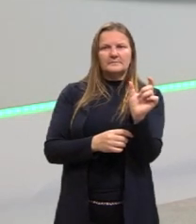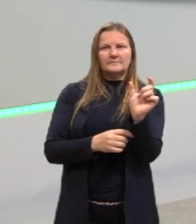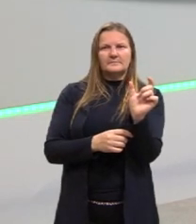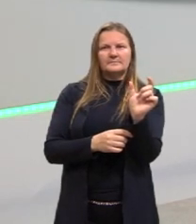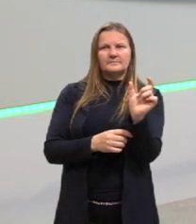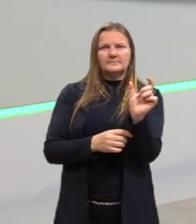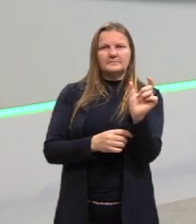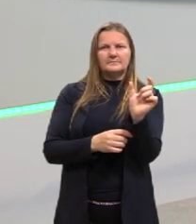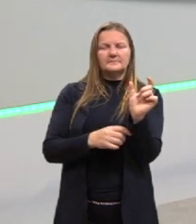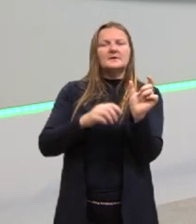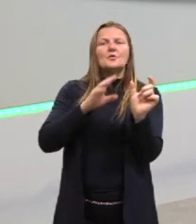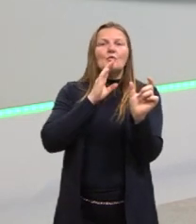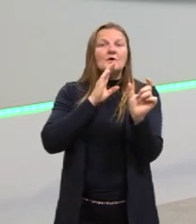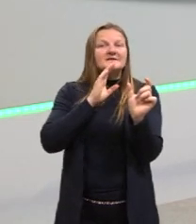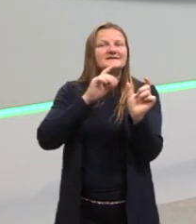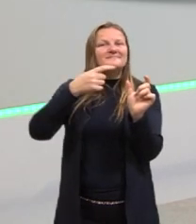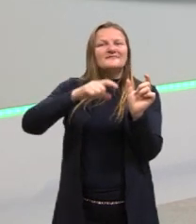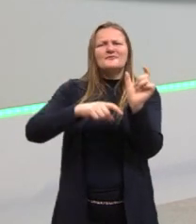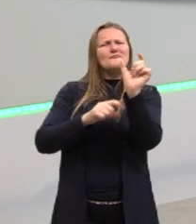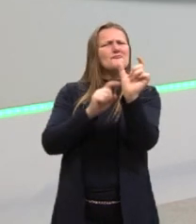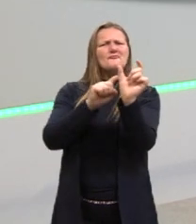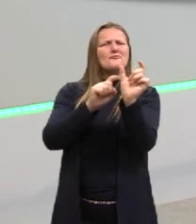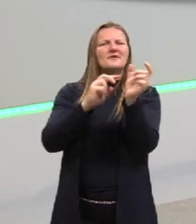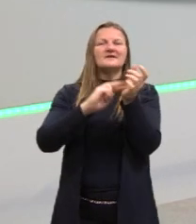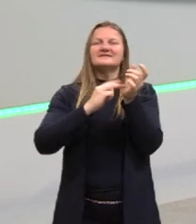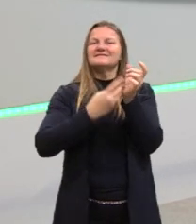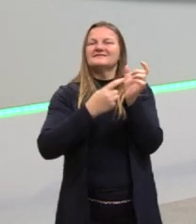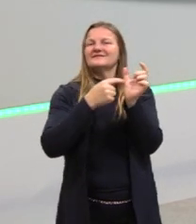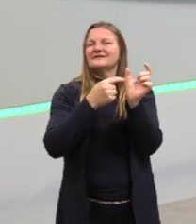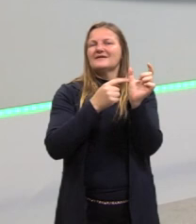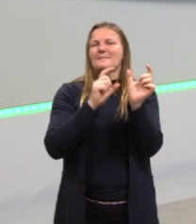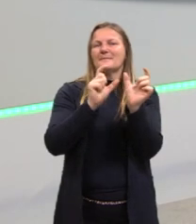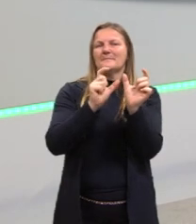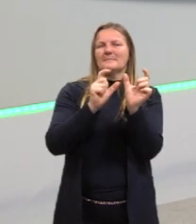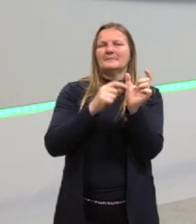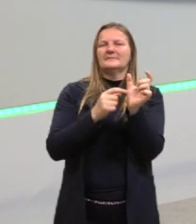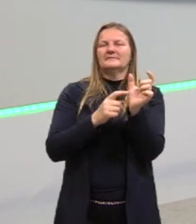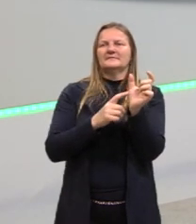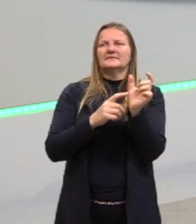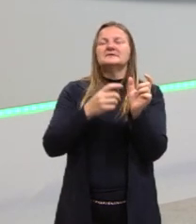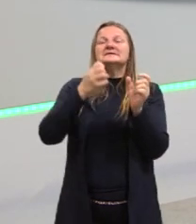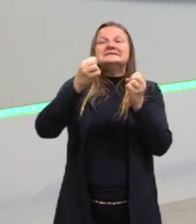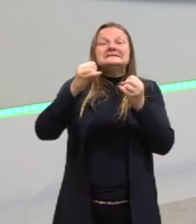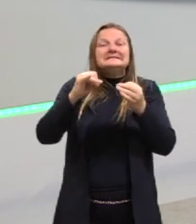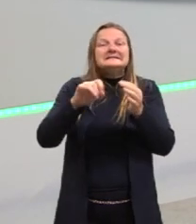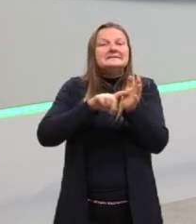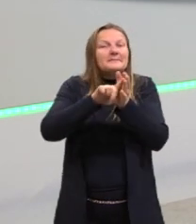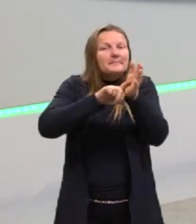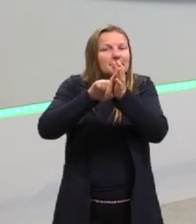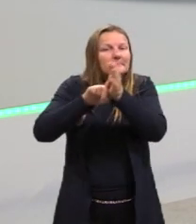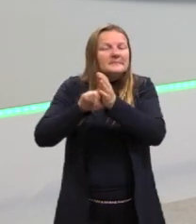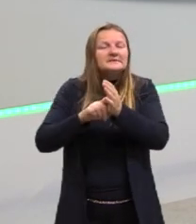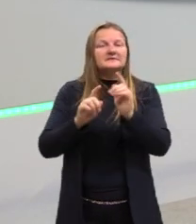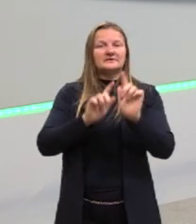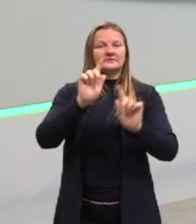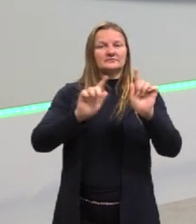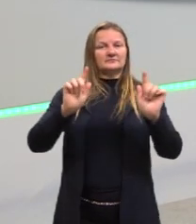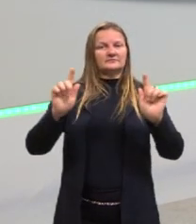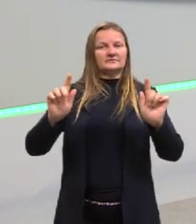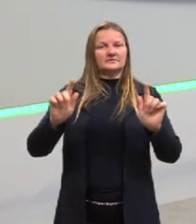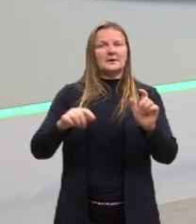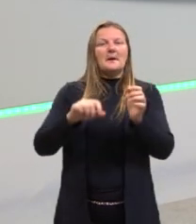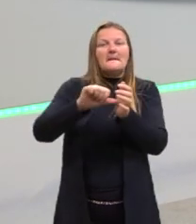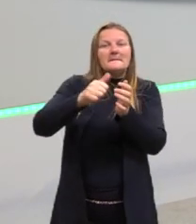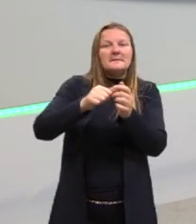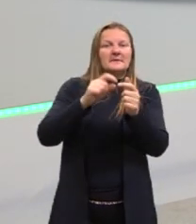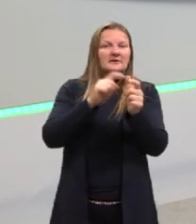para a gente ter conhecimento do que nós estamos aí falando quando a gente se refere de uma pesquisa estatística. O